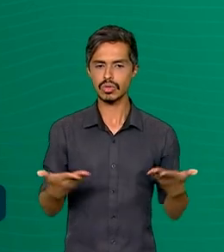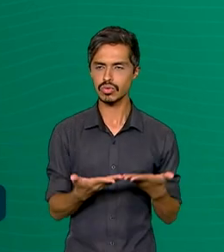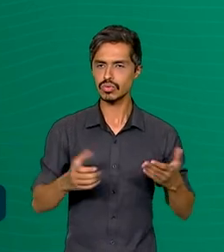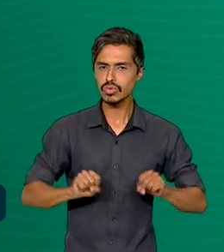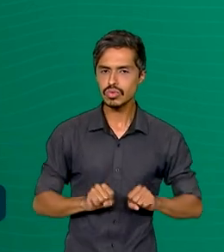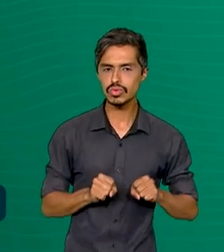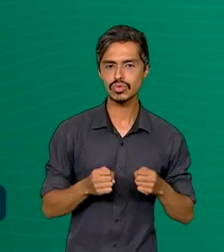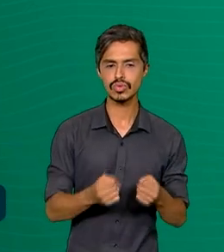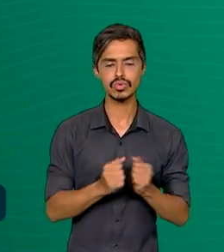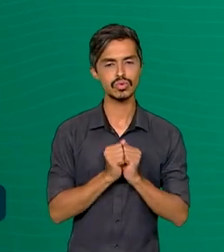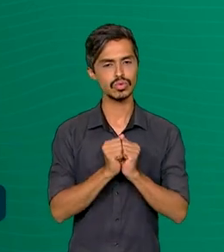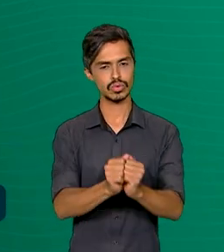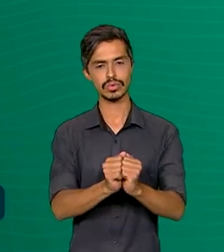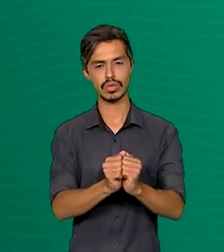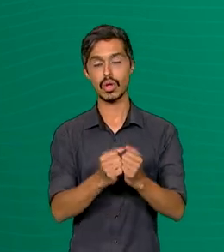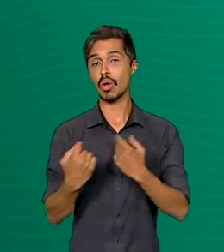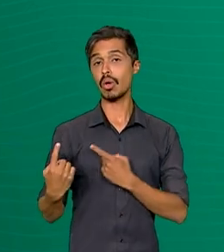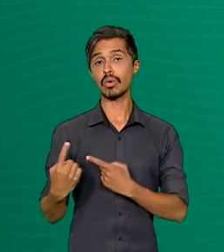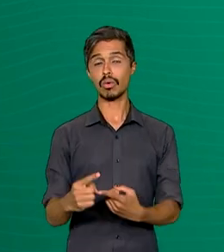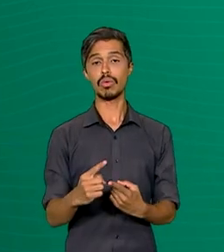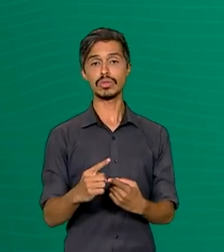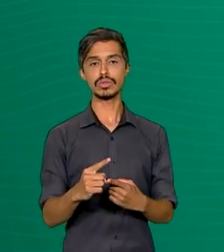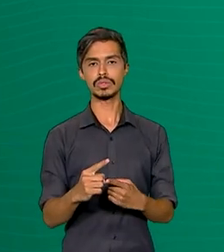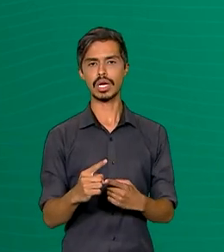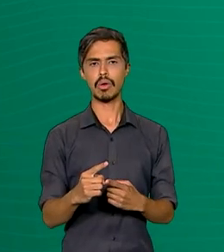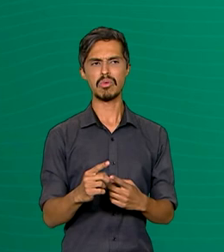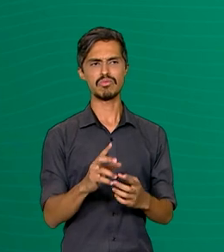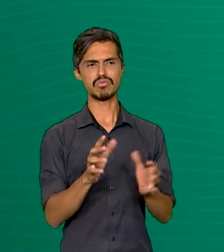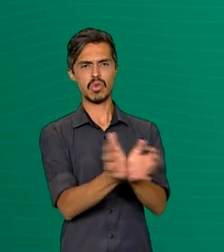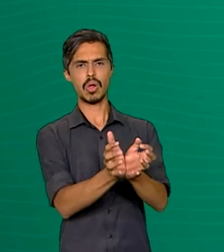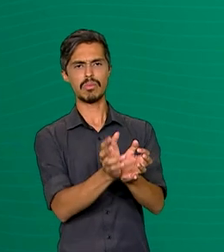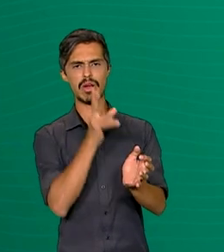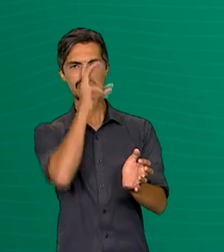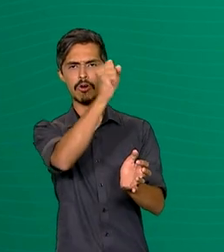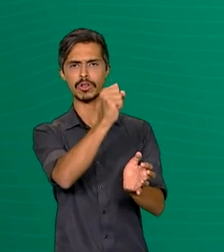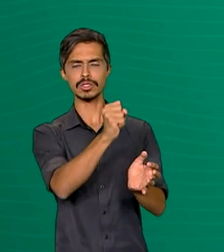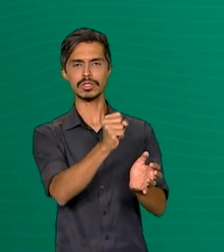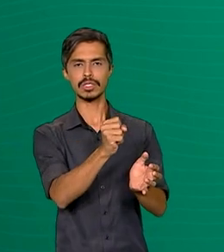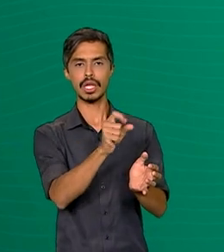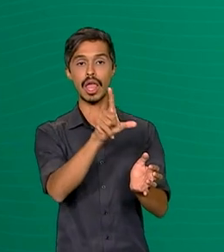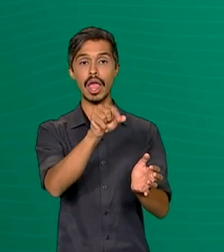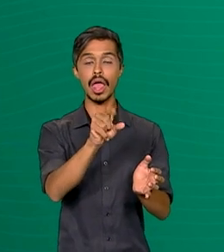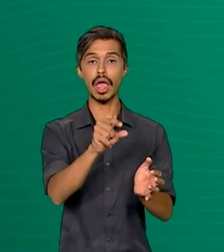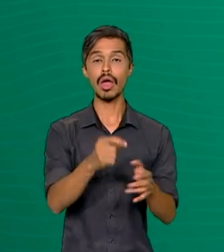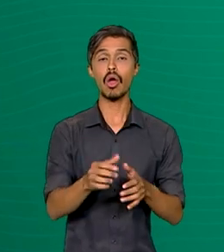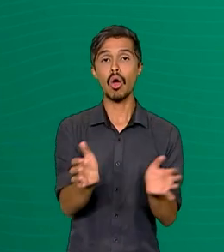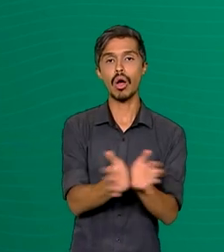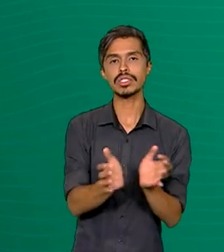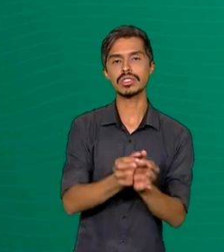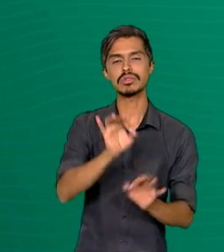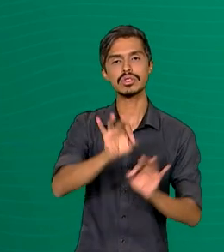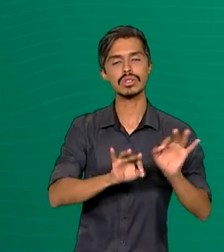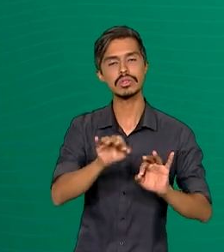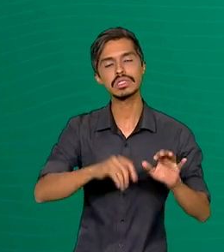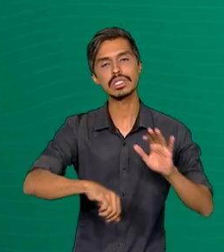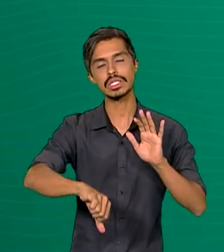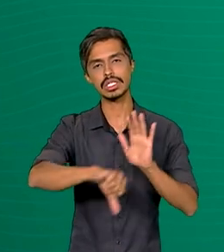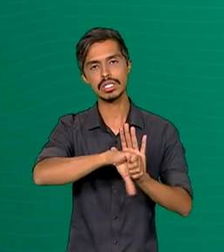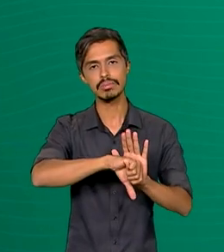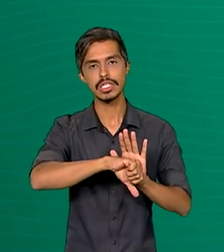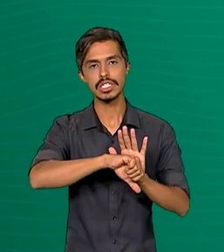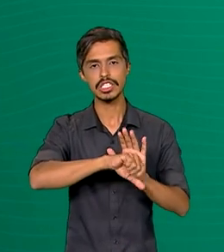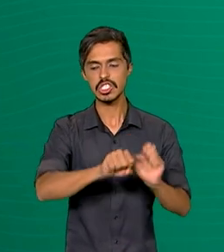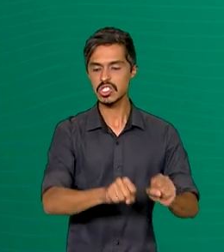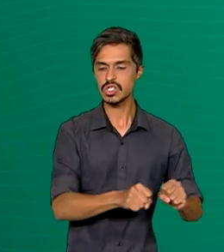contra um bloco, uma força, que são as organizações criminosas que